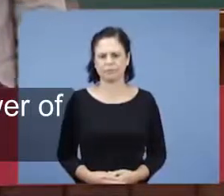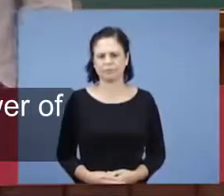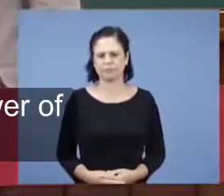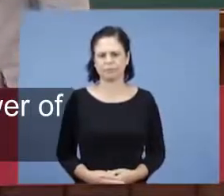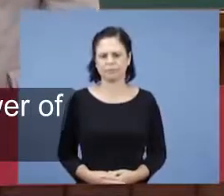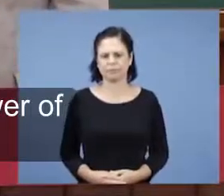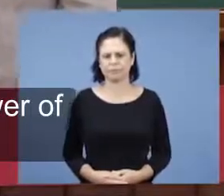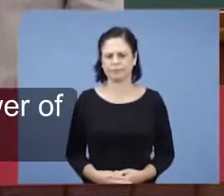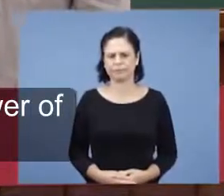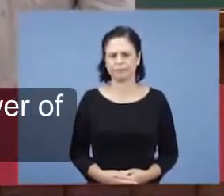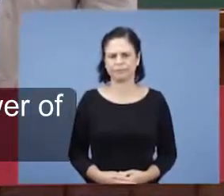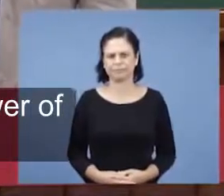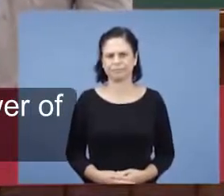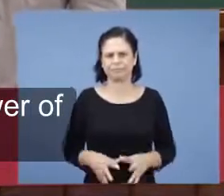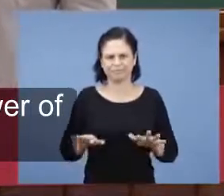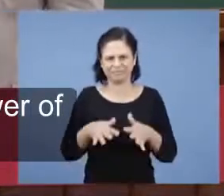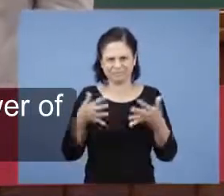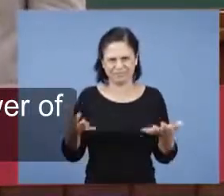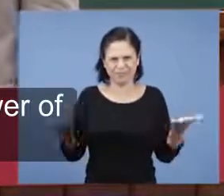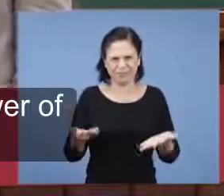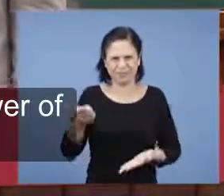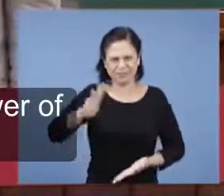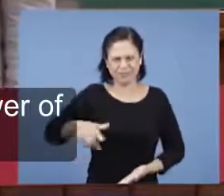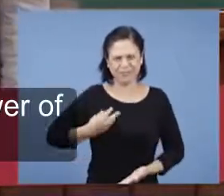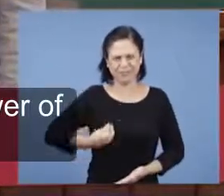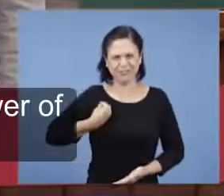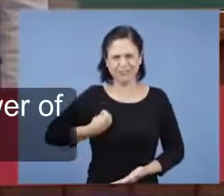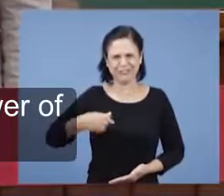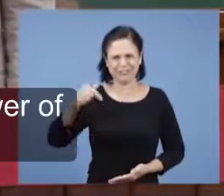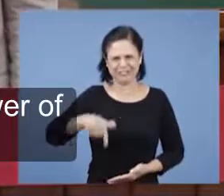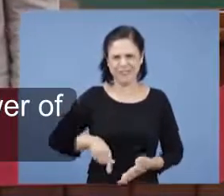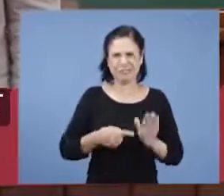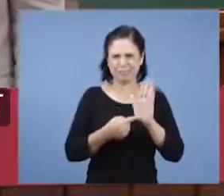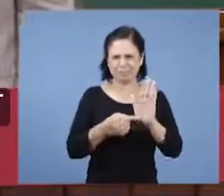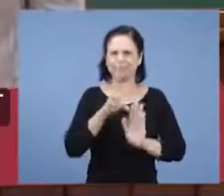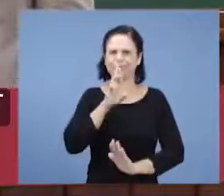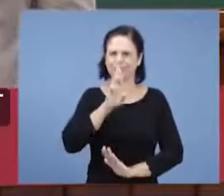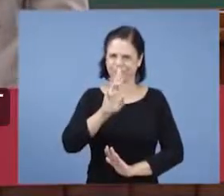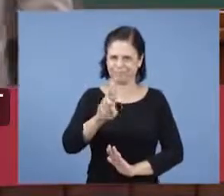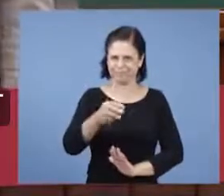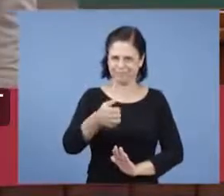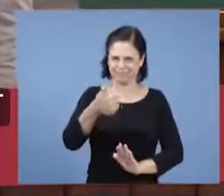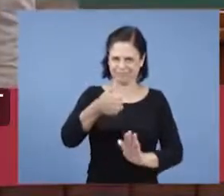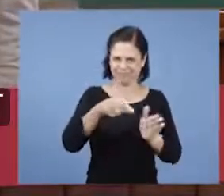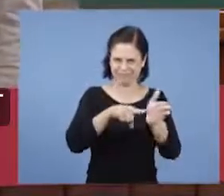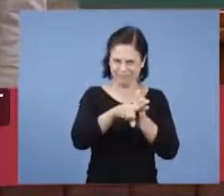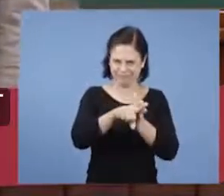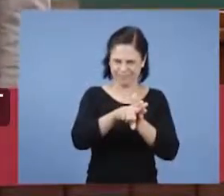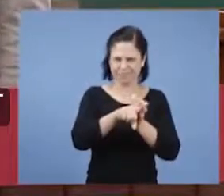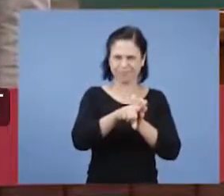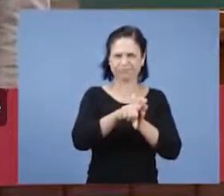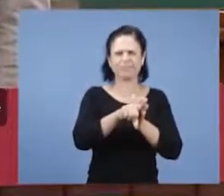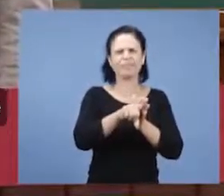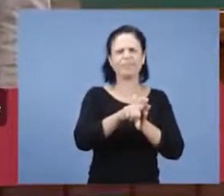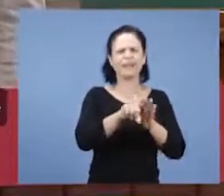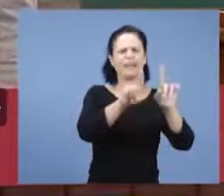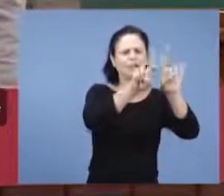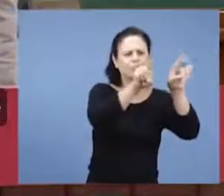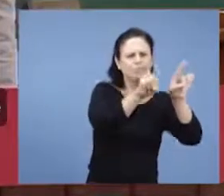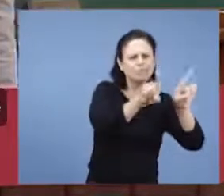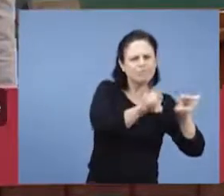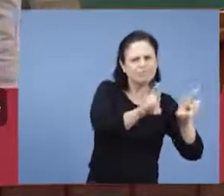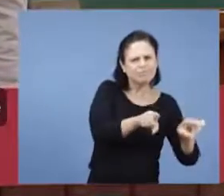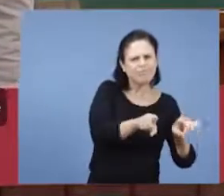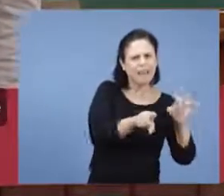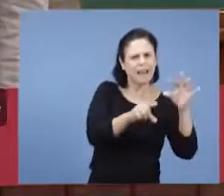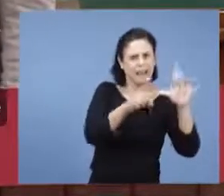Então irmãos, estamos de retorno aqui, com a resposta à primeira pergunta. Marcar com as letras T para testemunho